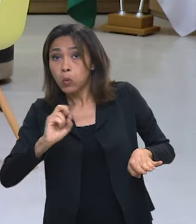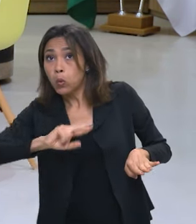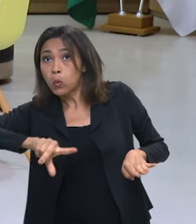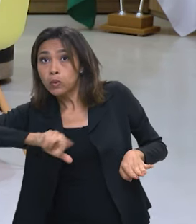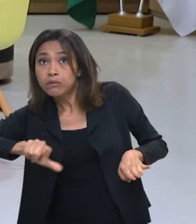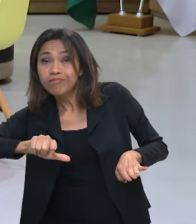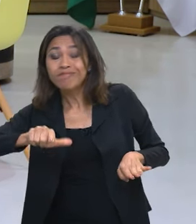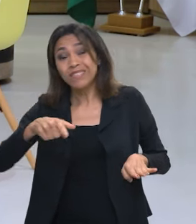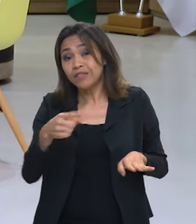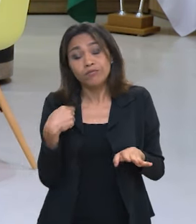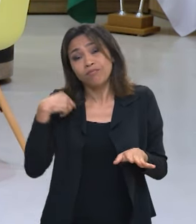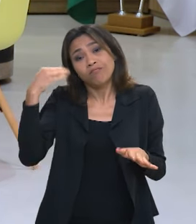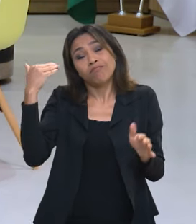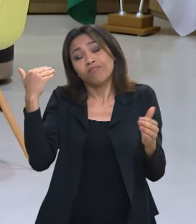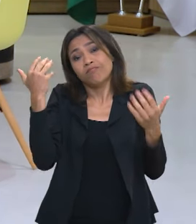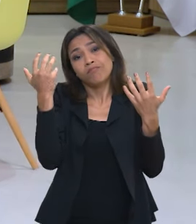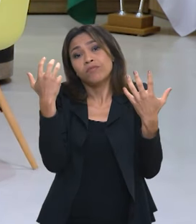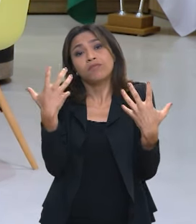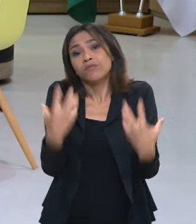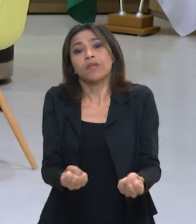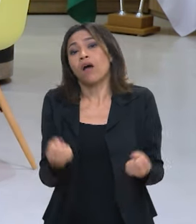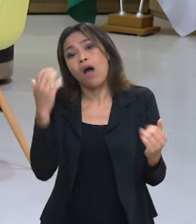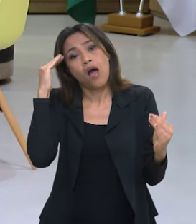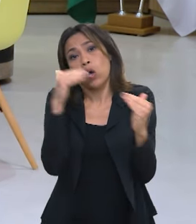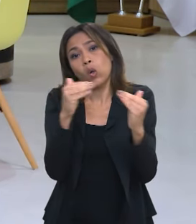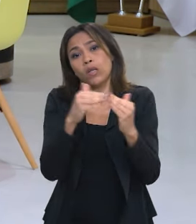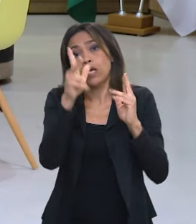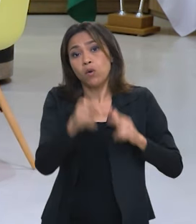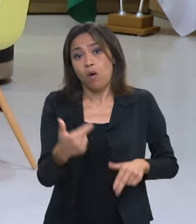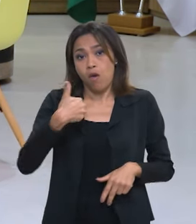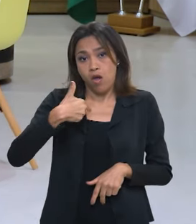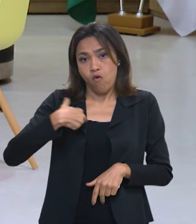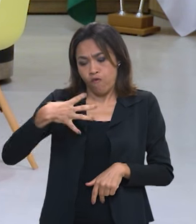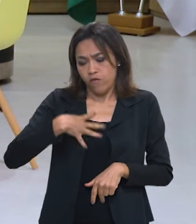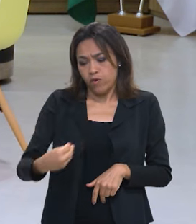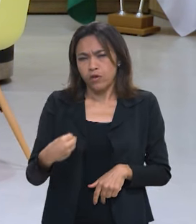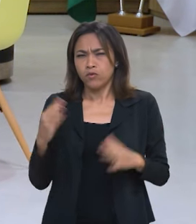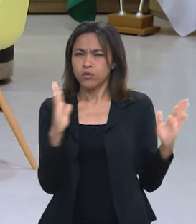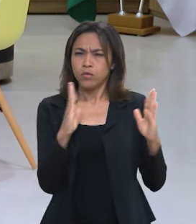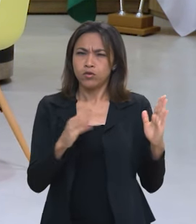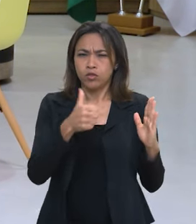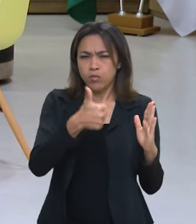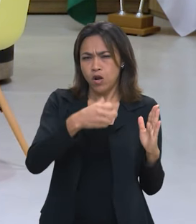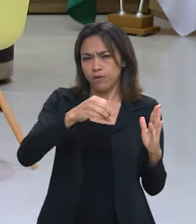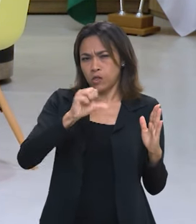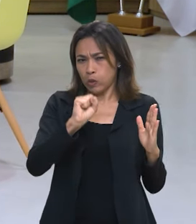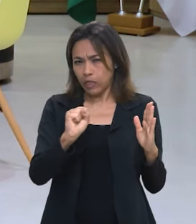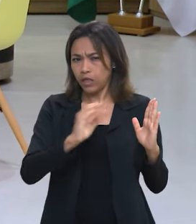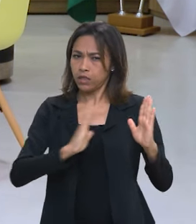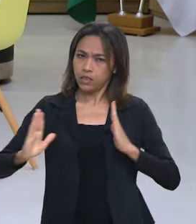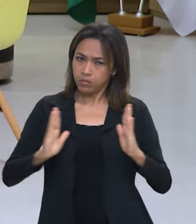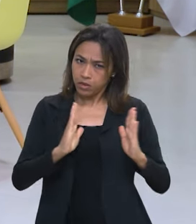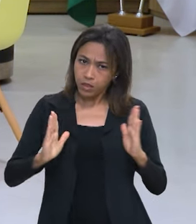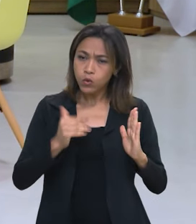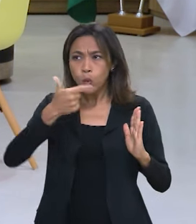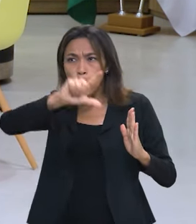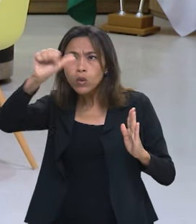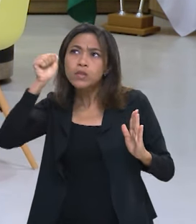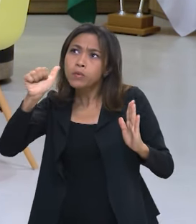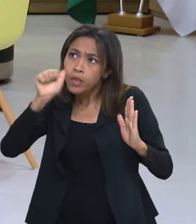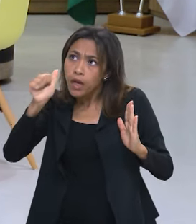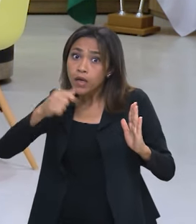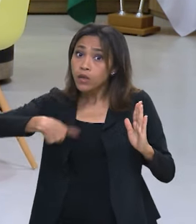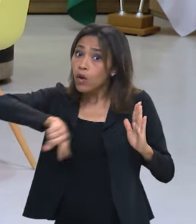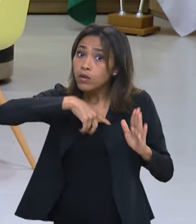inadmissível. Por exemplo, para mim, que tive filhos na década de 80, junto com outras